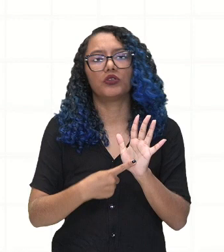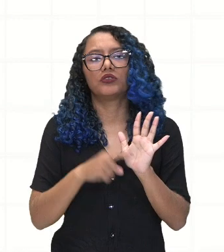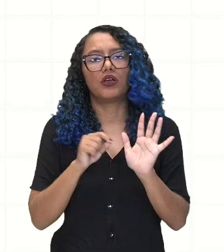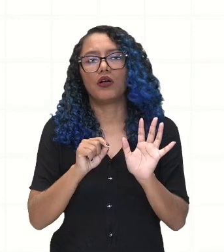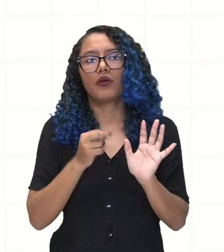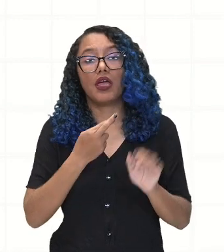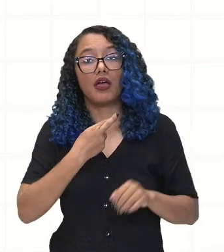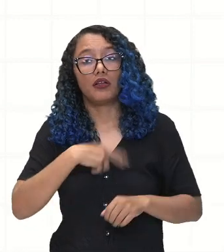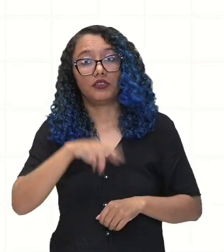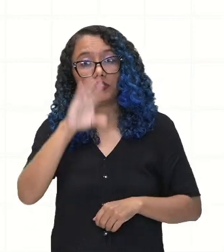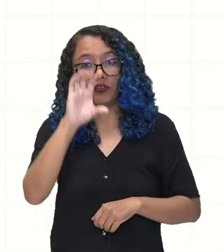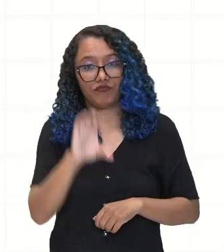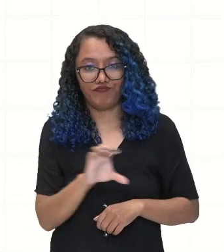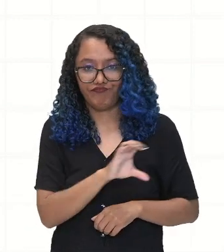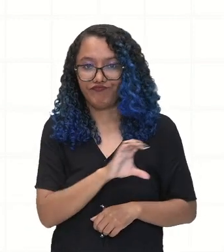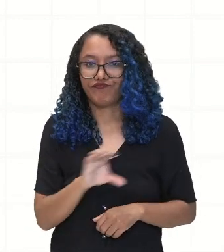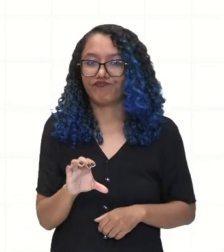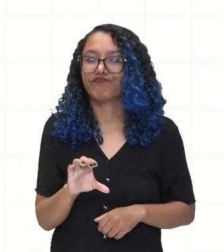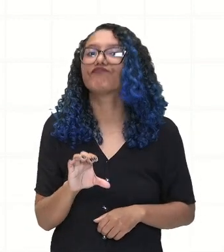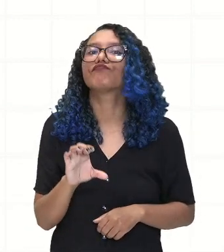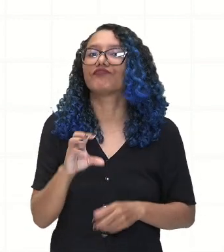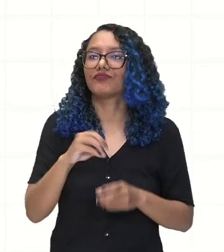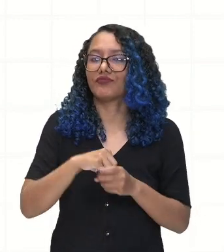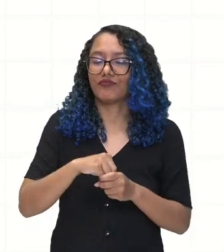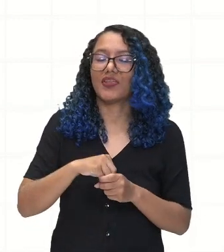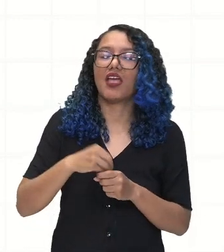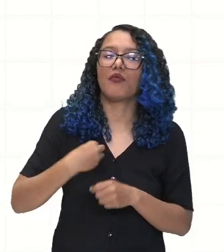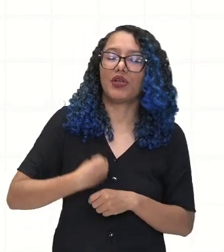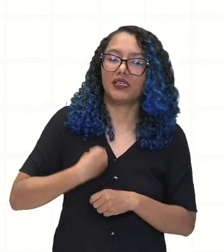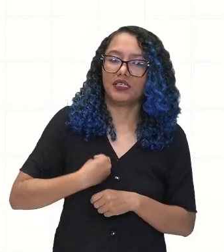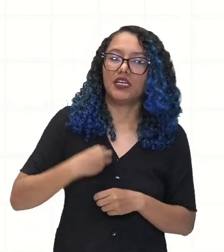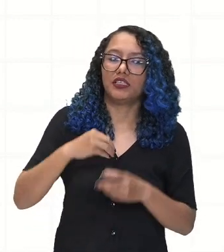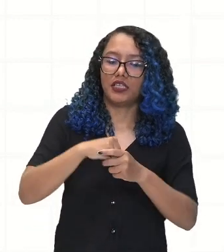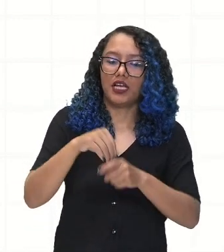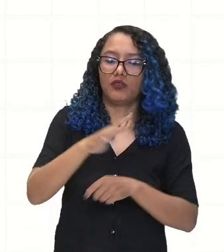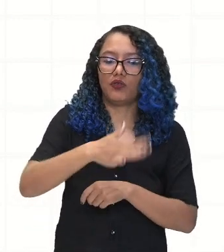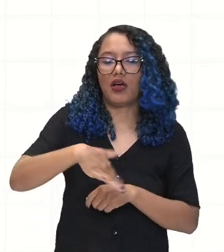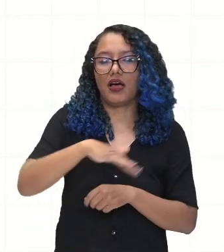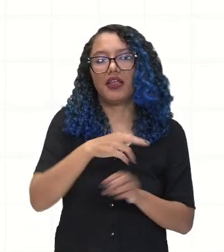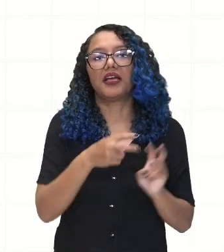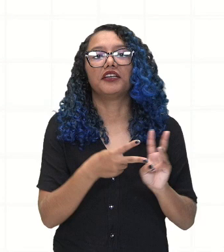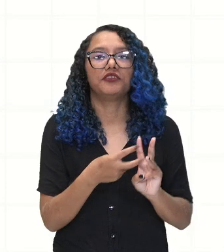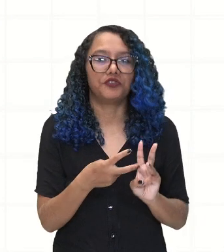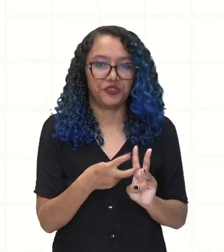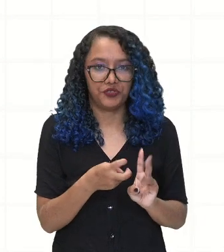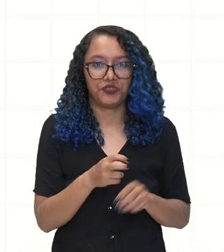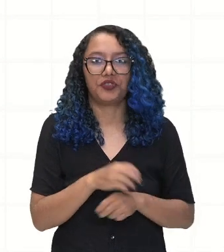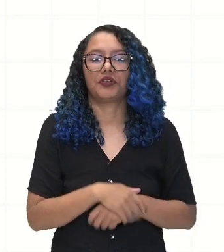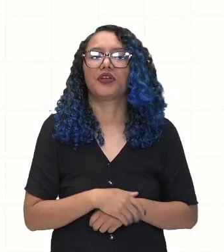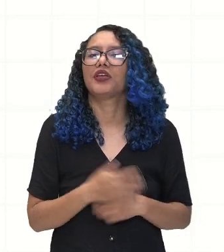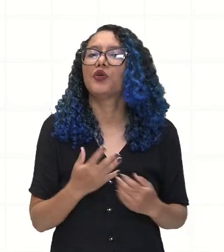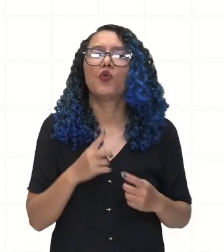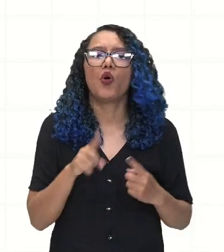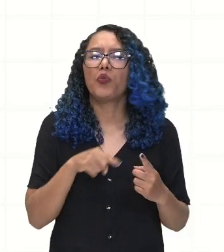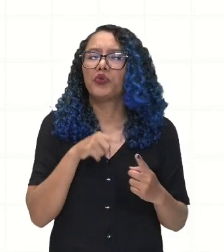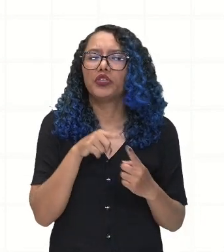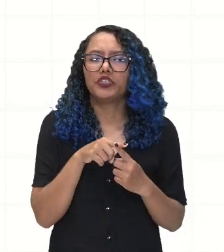a religião católica dentro desses territórios indígenas. Então, qual era o objetivo de fazer a